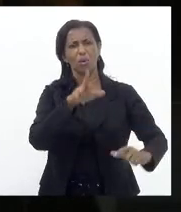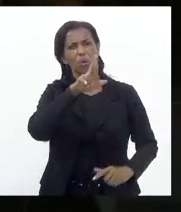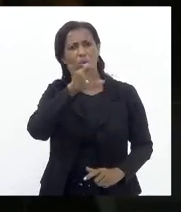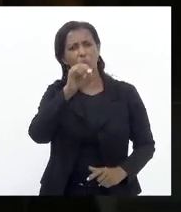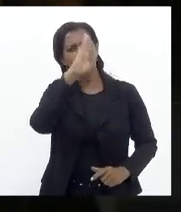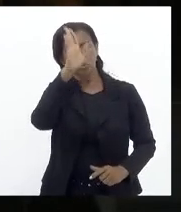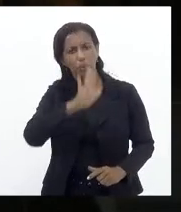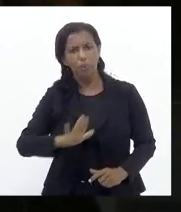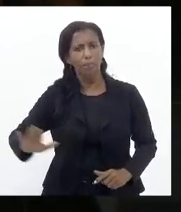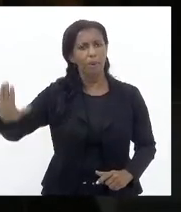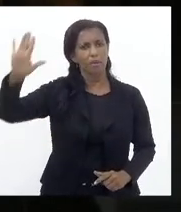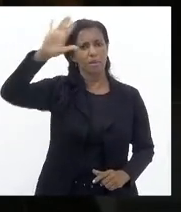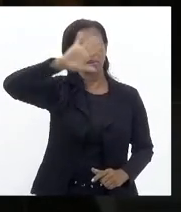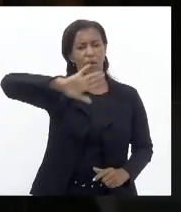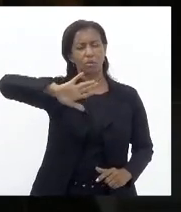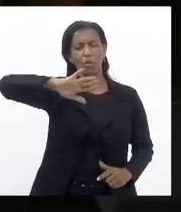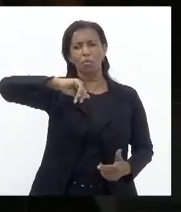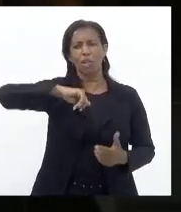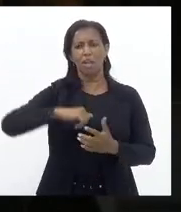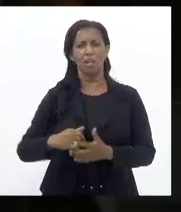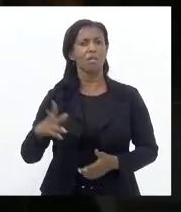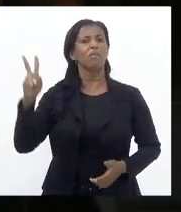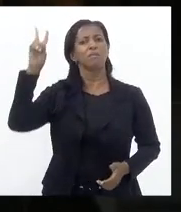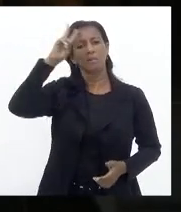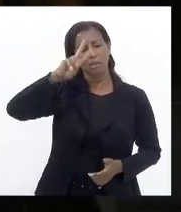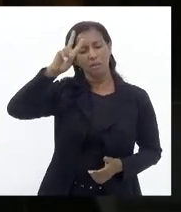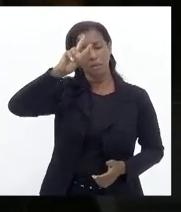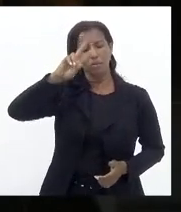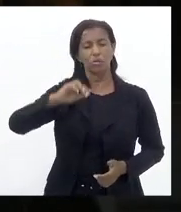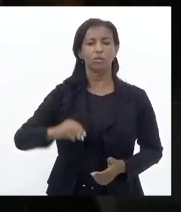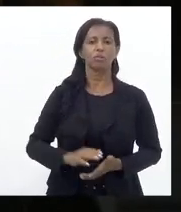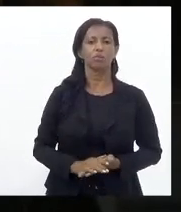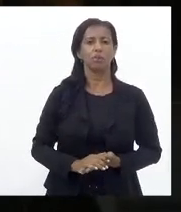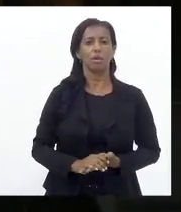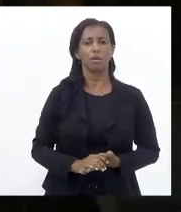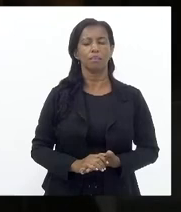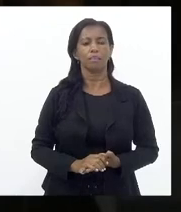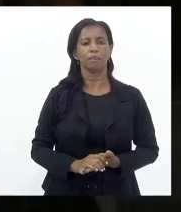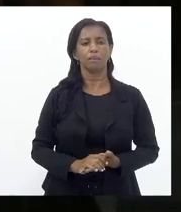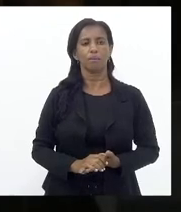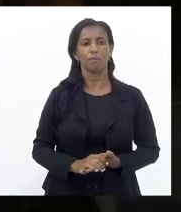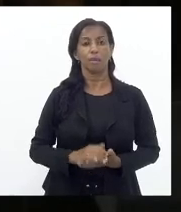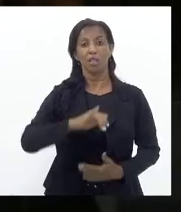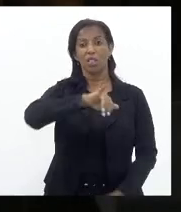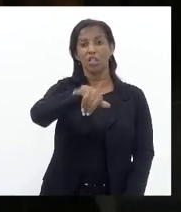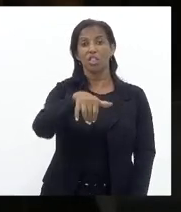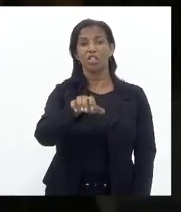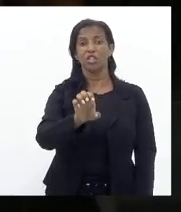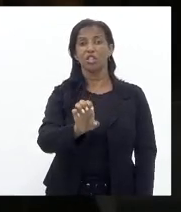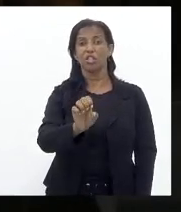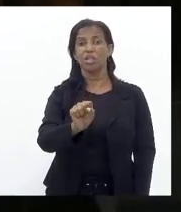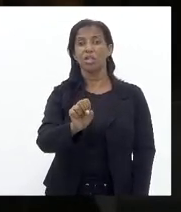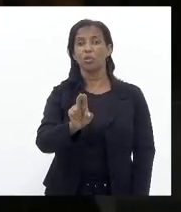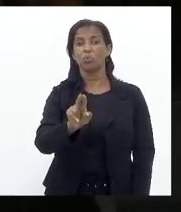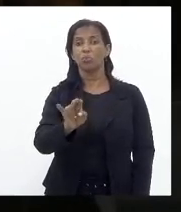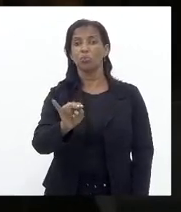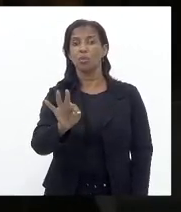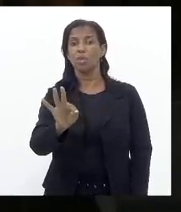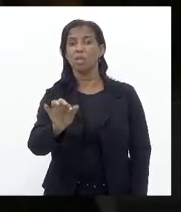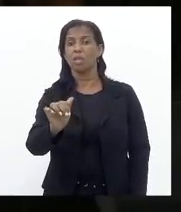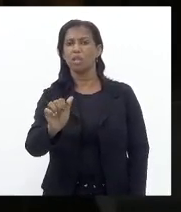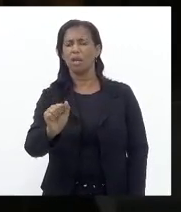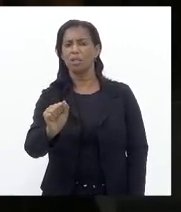Que fez parte Da história Desse país A companhia Dos jesuítas Foi